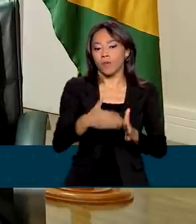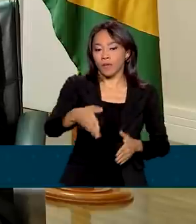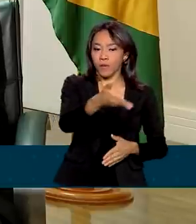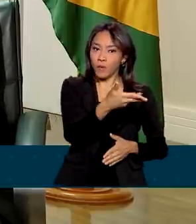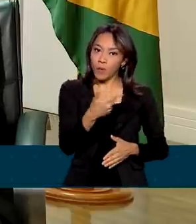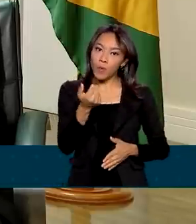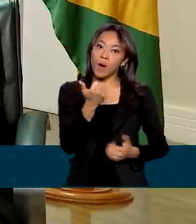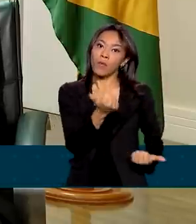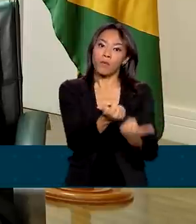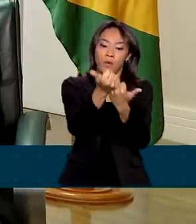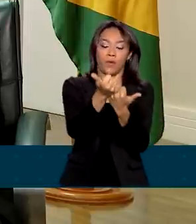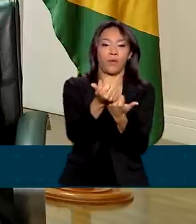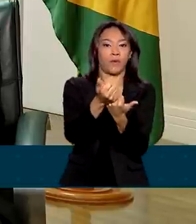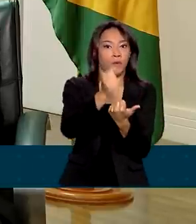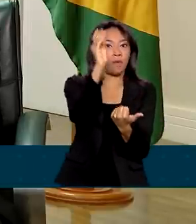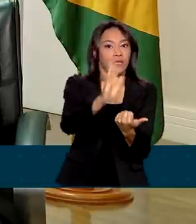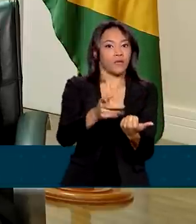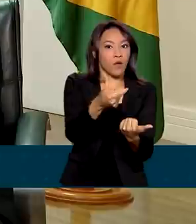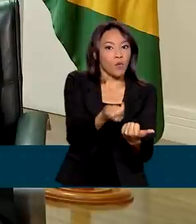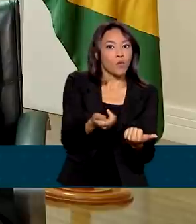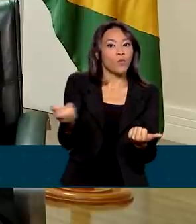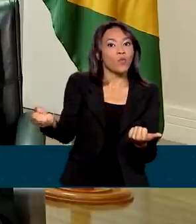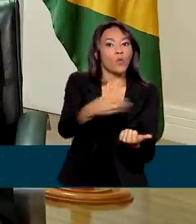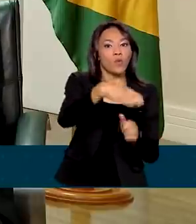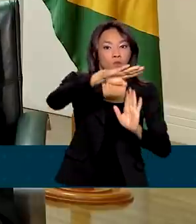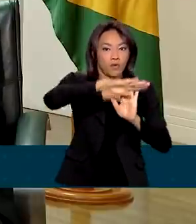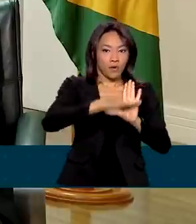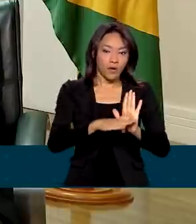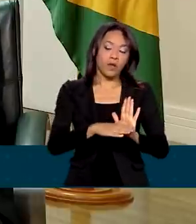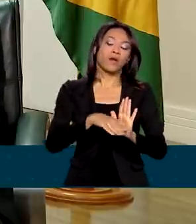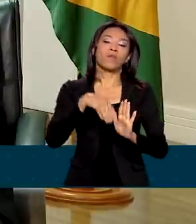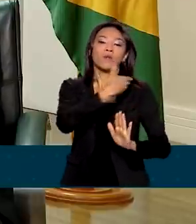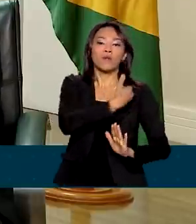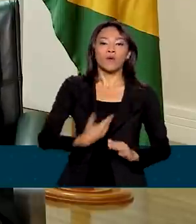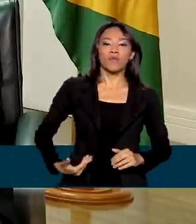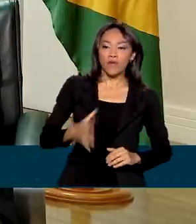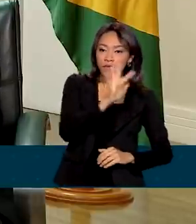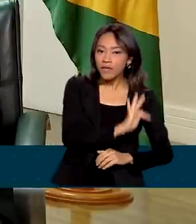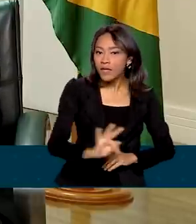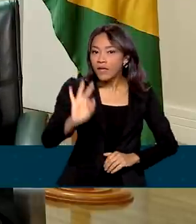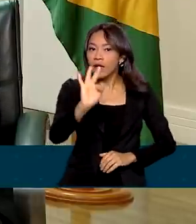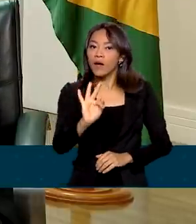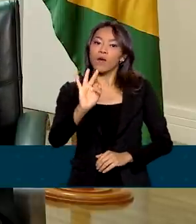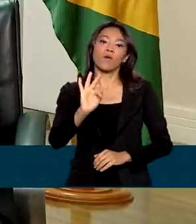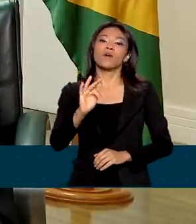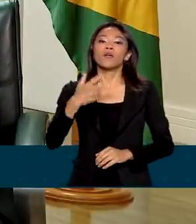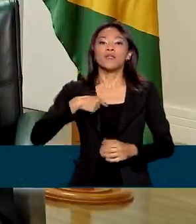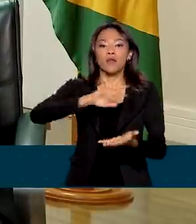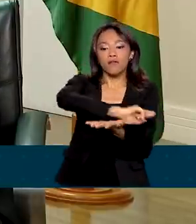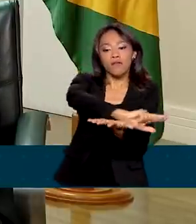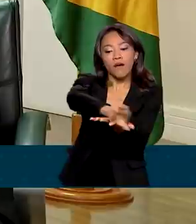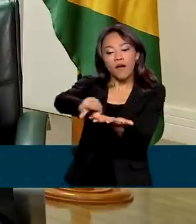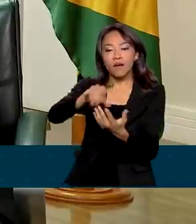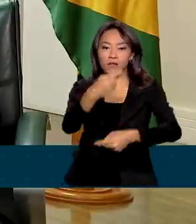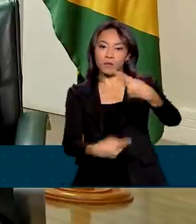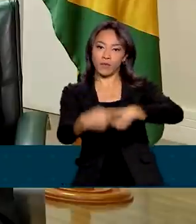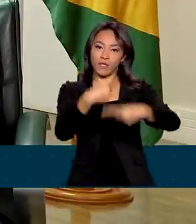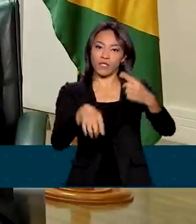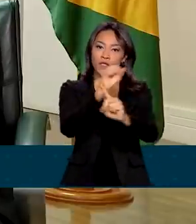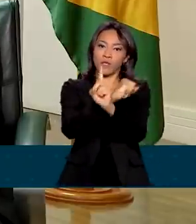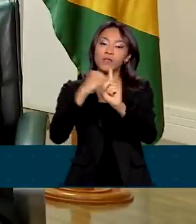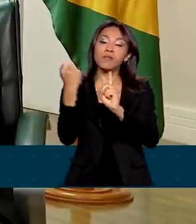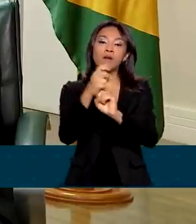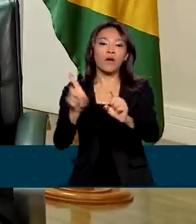portanto, o novo programa de transferência de renda do governo federal, o programa que interliga políticas de assistência social para